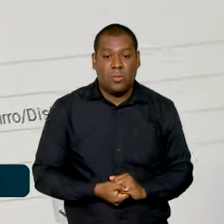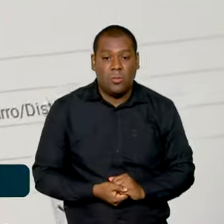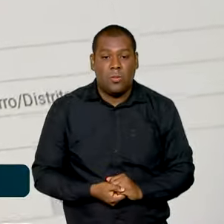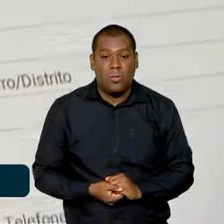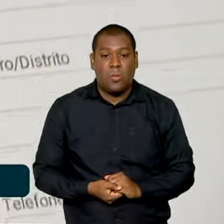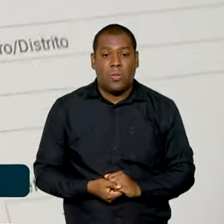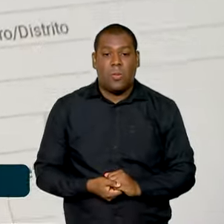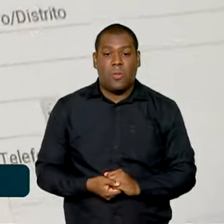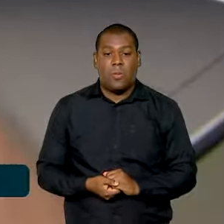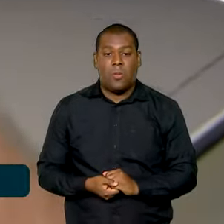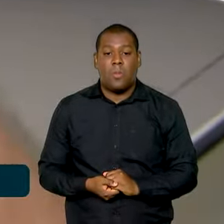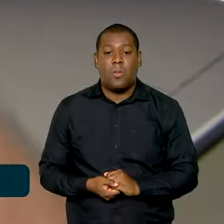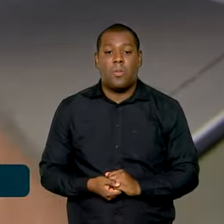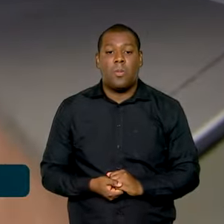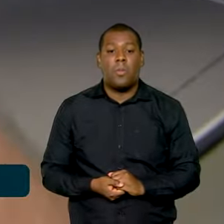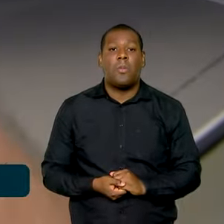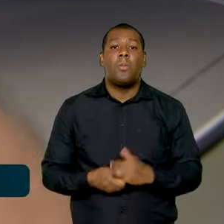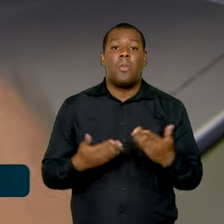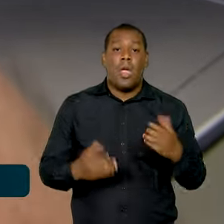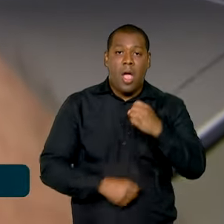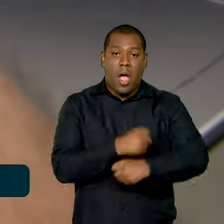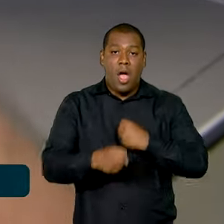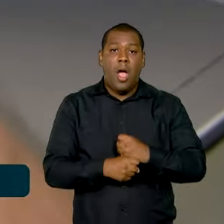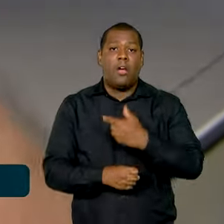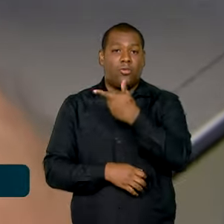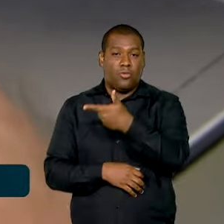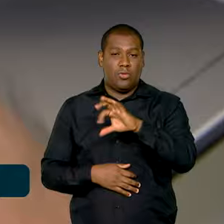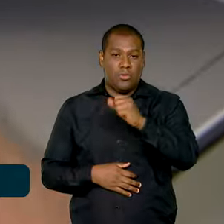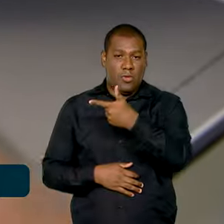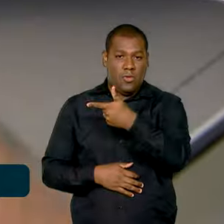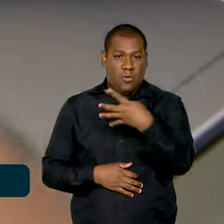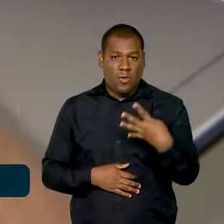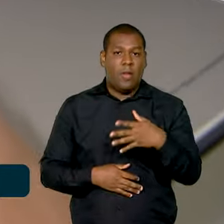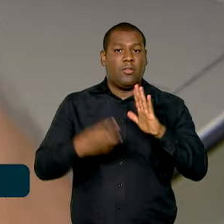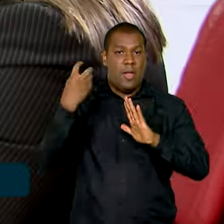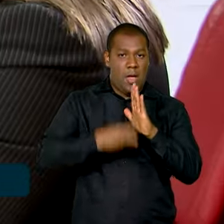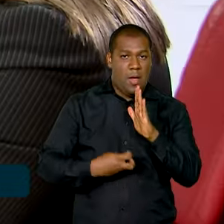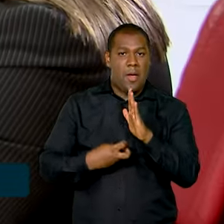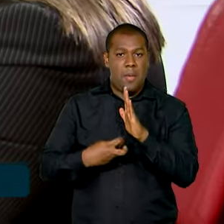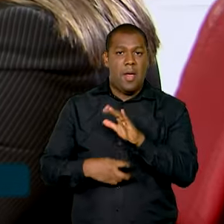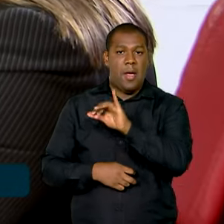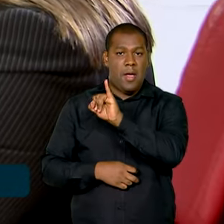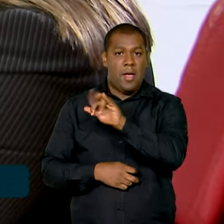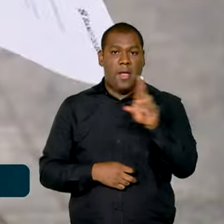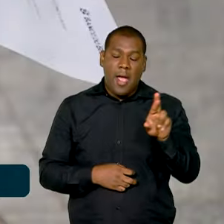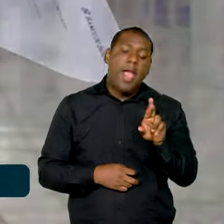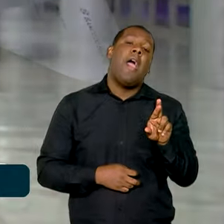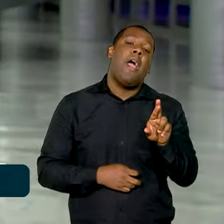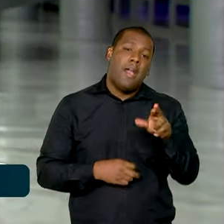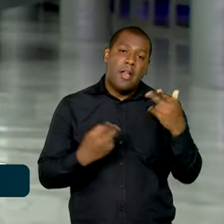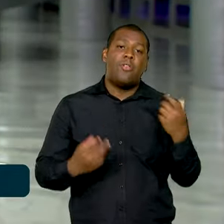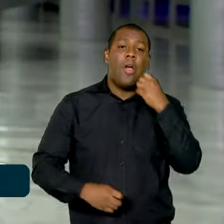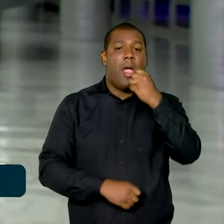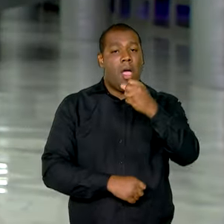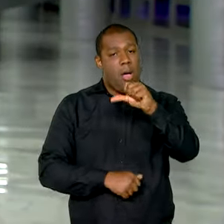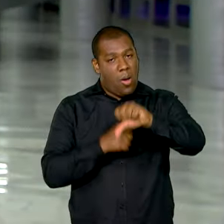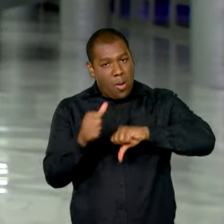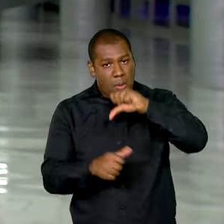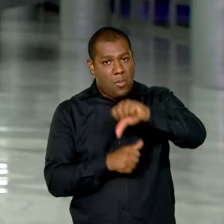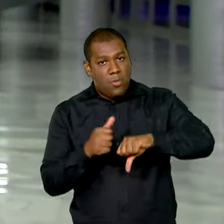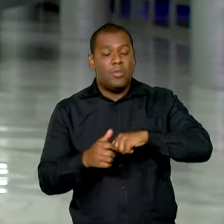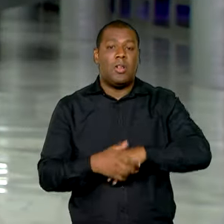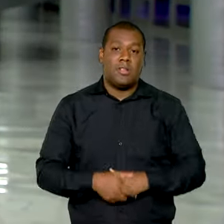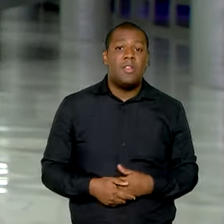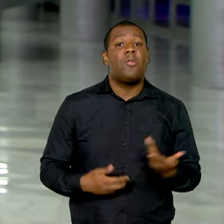tablets. A declaração deste ano teve algumas mudanças devido ao novo limite de isenção que entrou em vigor no ano